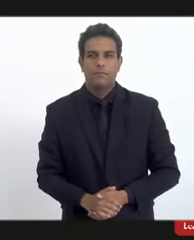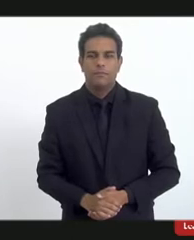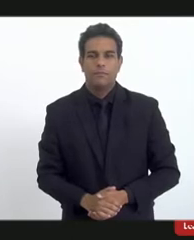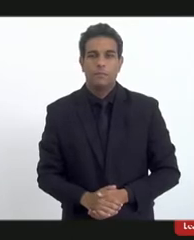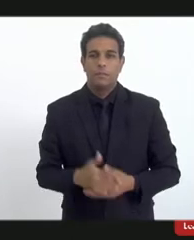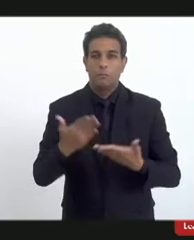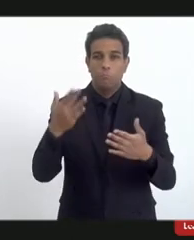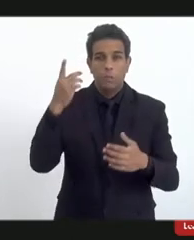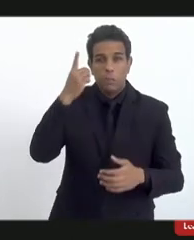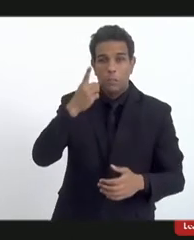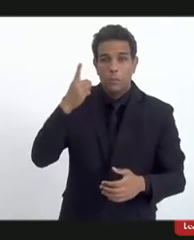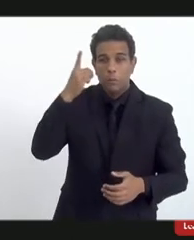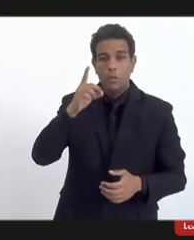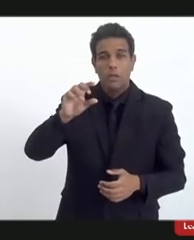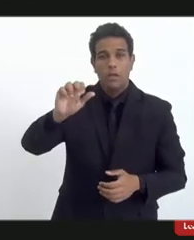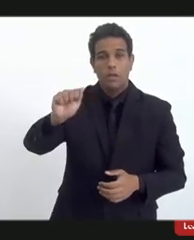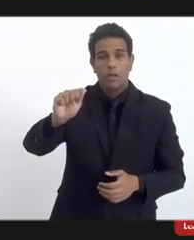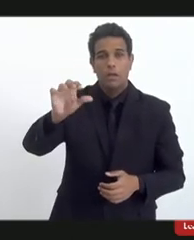Deputado Atila?